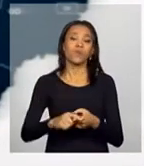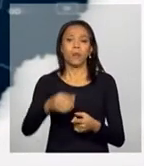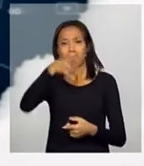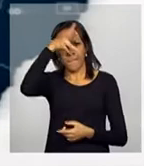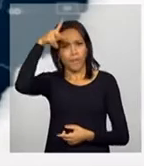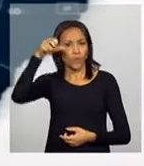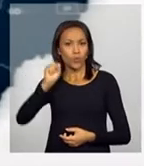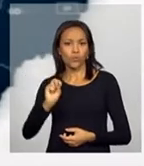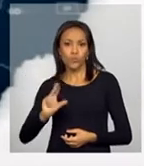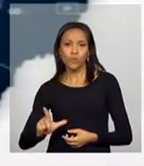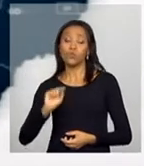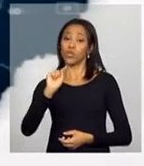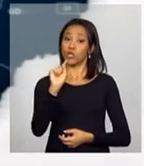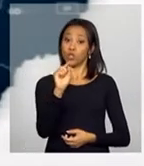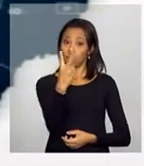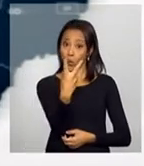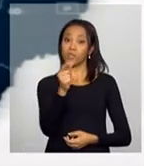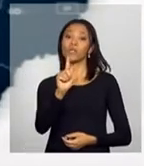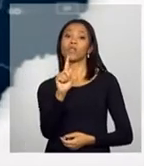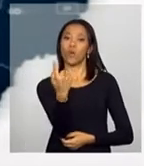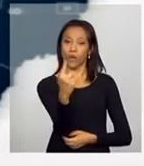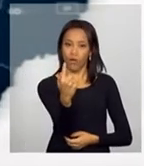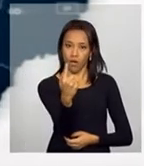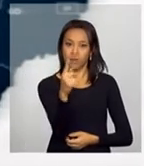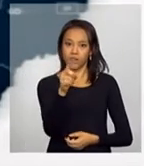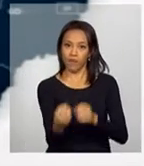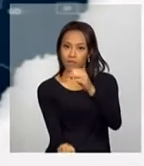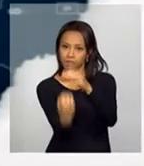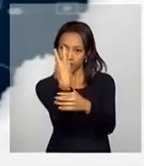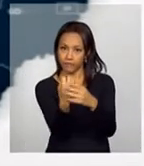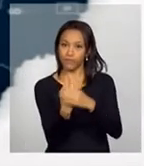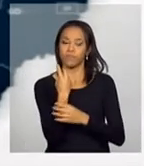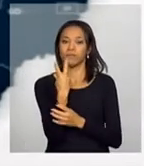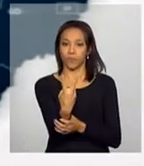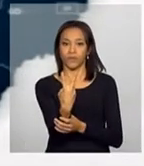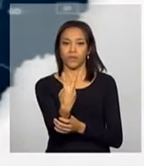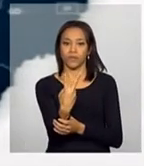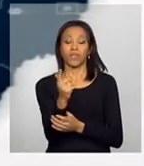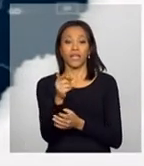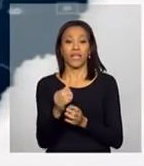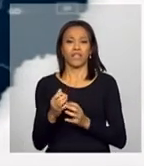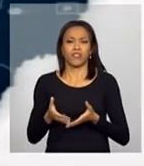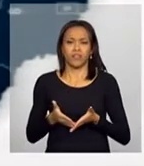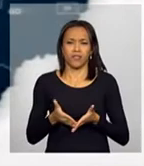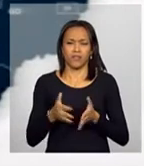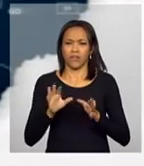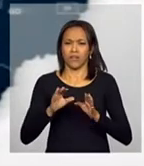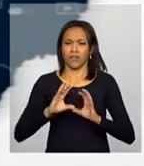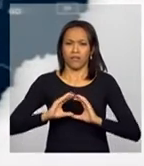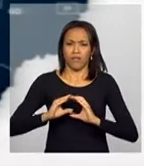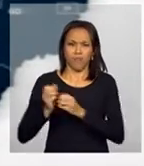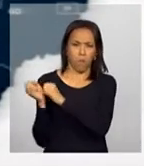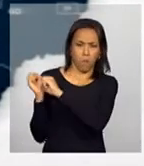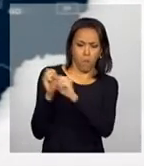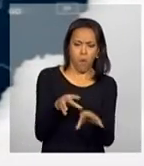e dois em Goiás. Isso são terminais de transbordo de carga. O senador